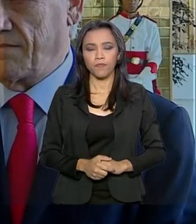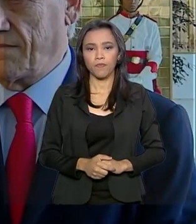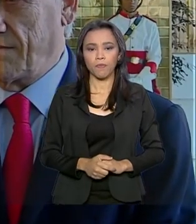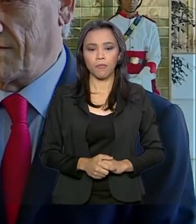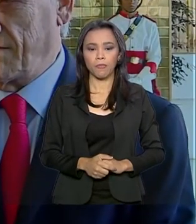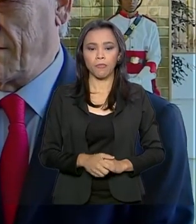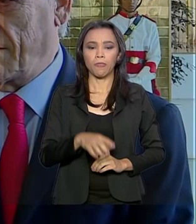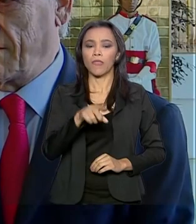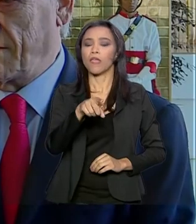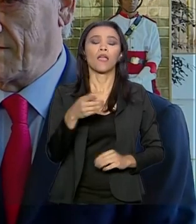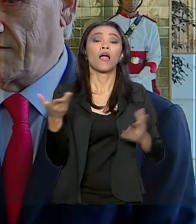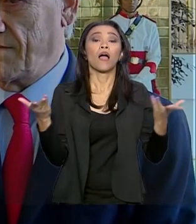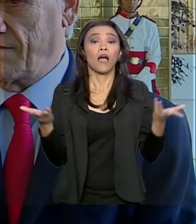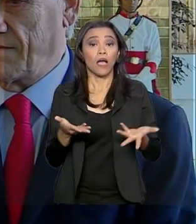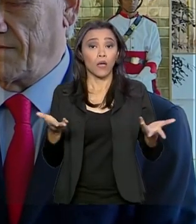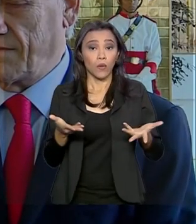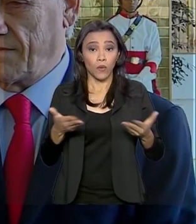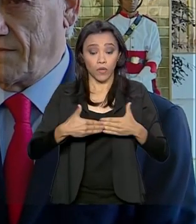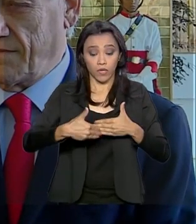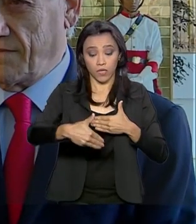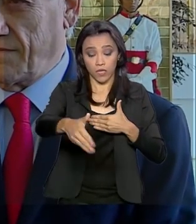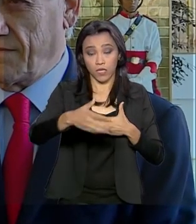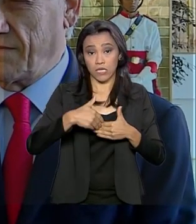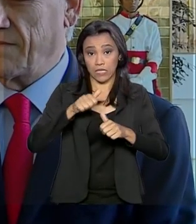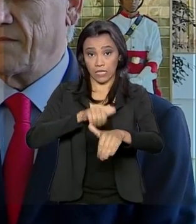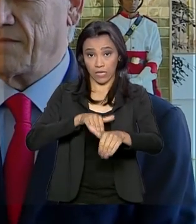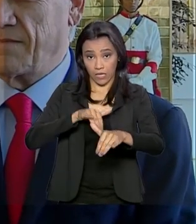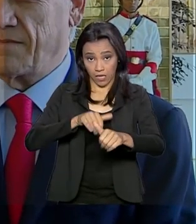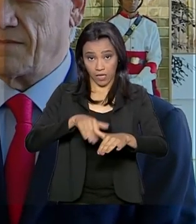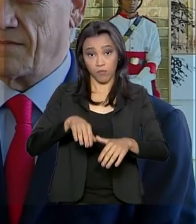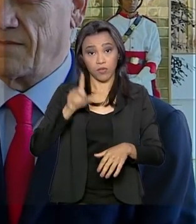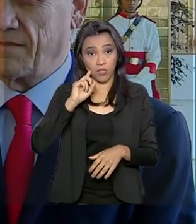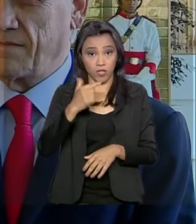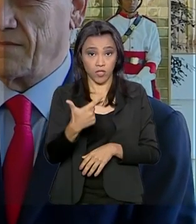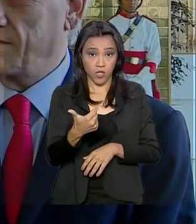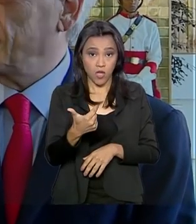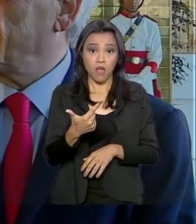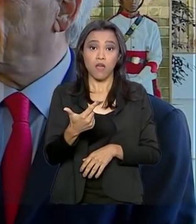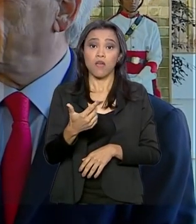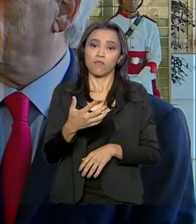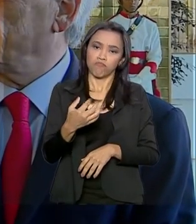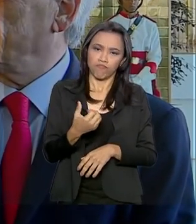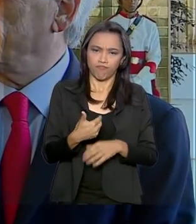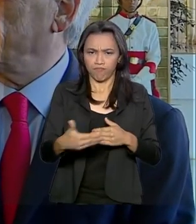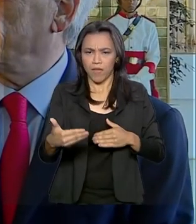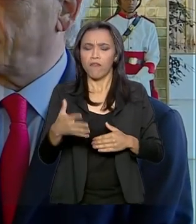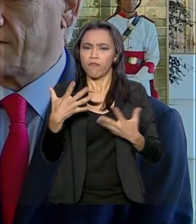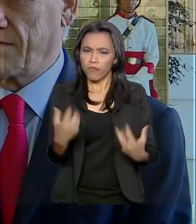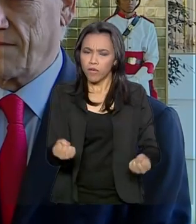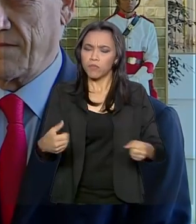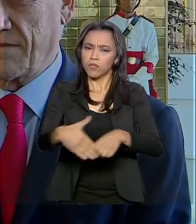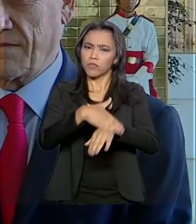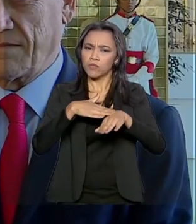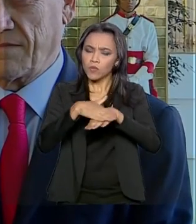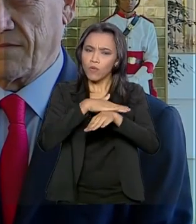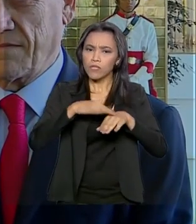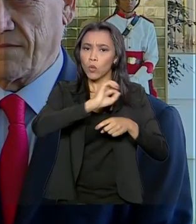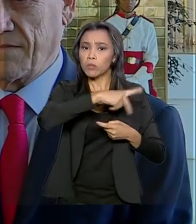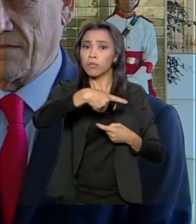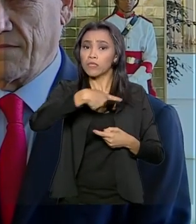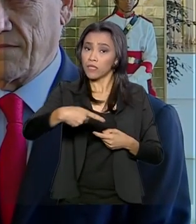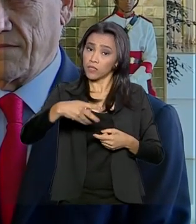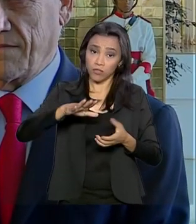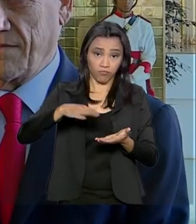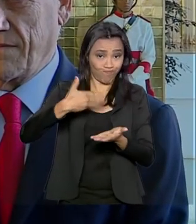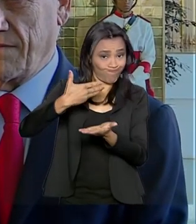meia dúzia agora de setembro, estamos reunidos com estes presidentes, exceto da Venezuela, para discutirmos então